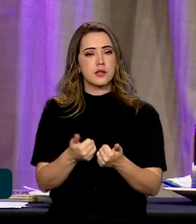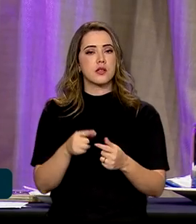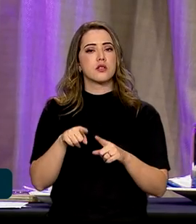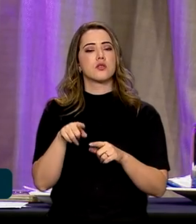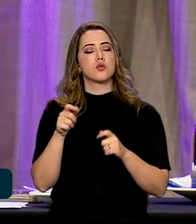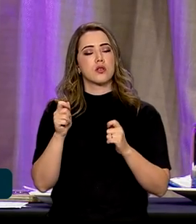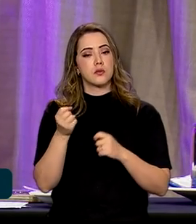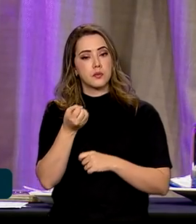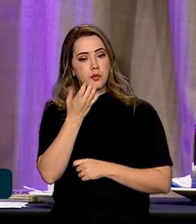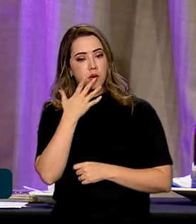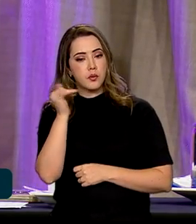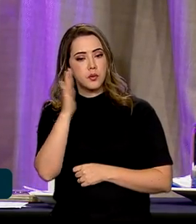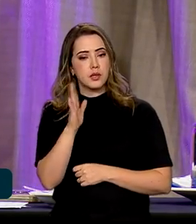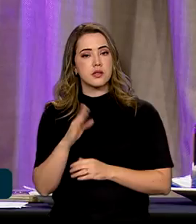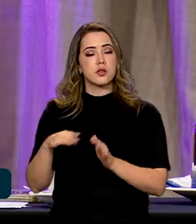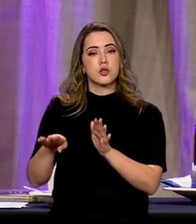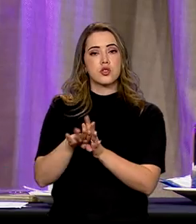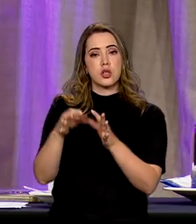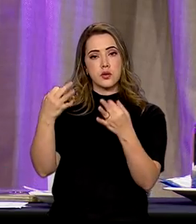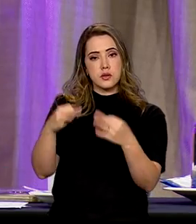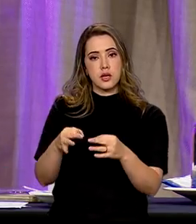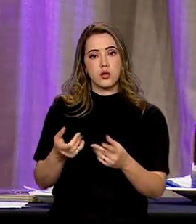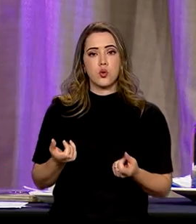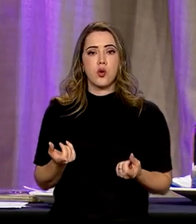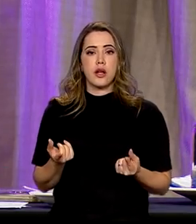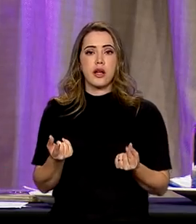sejam eficientes e chegam da forma correta. Gastar bem o pouco que se tem.